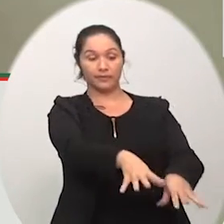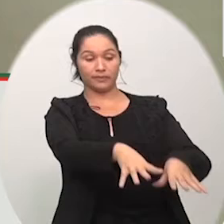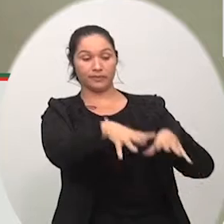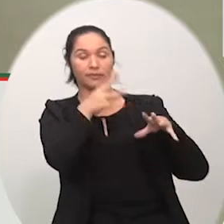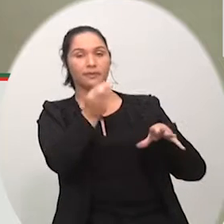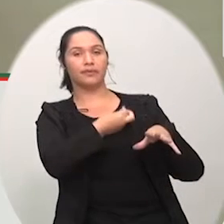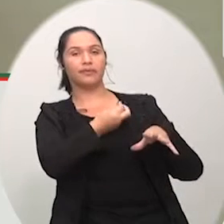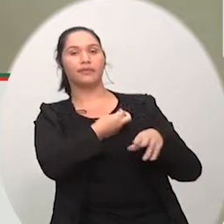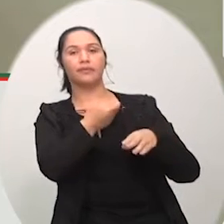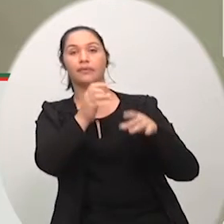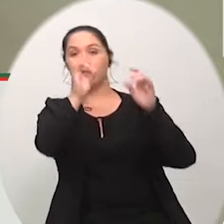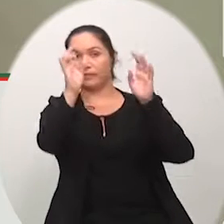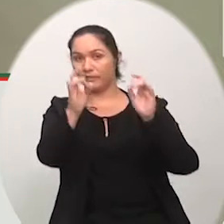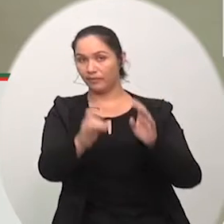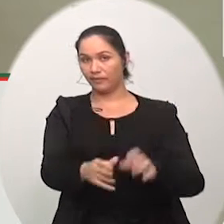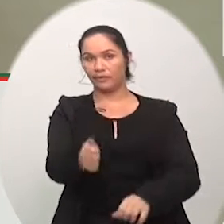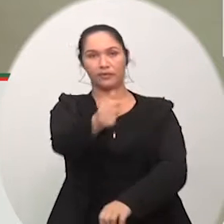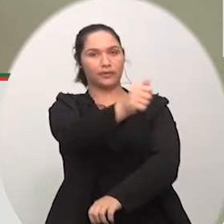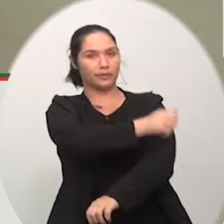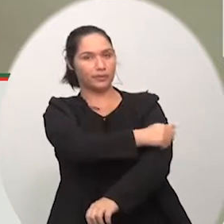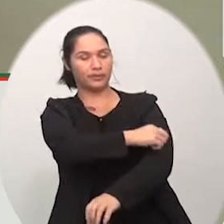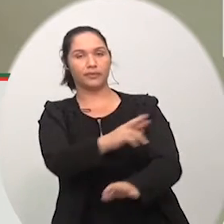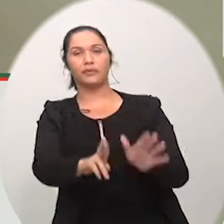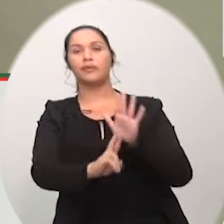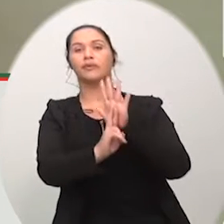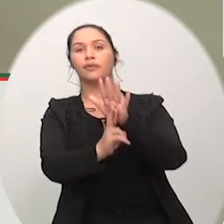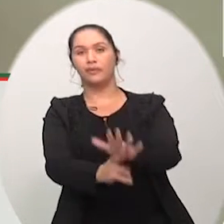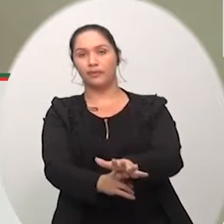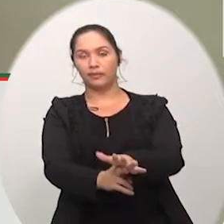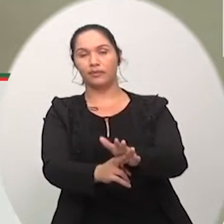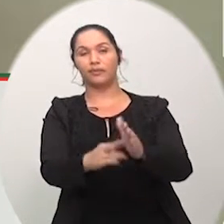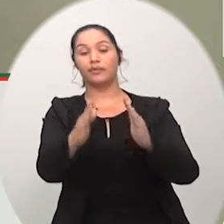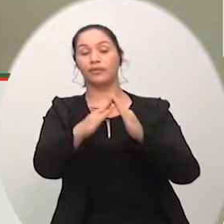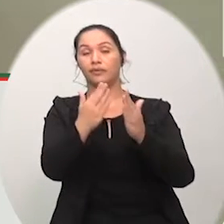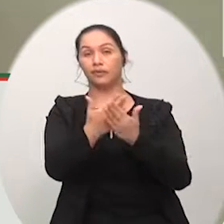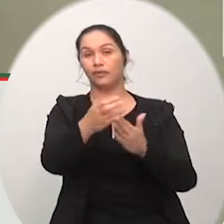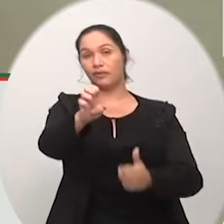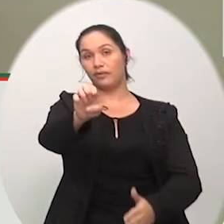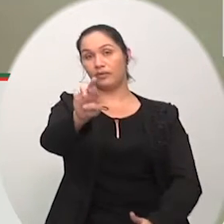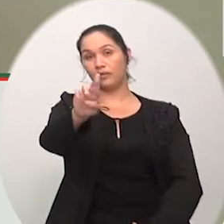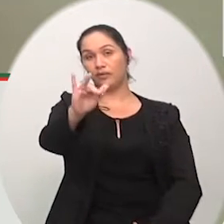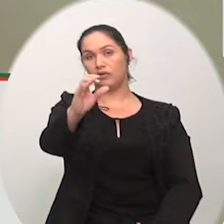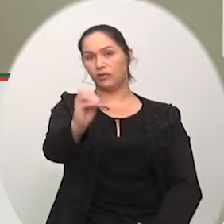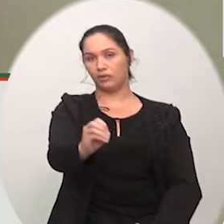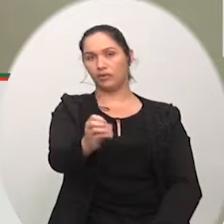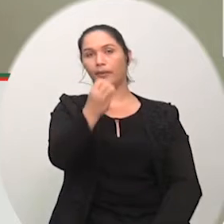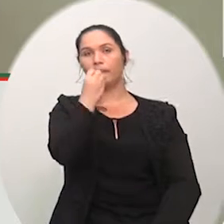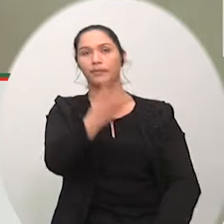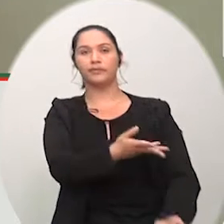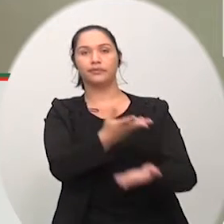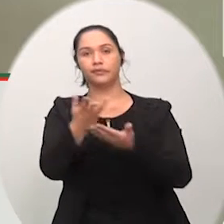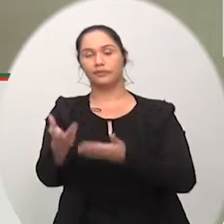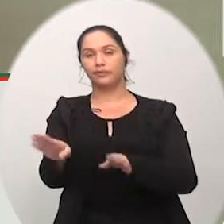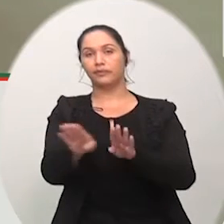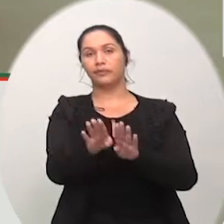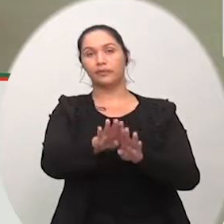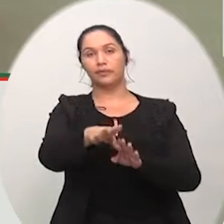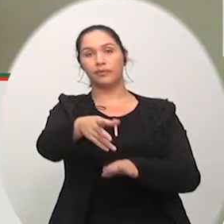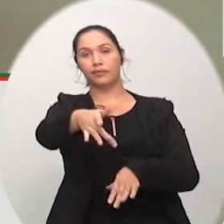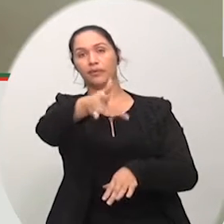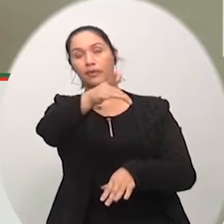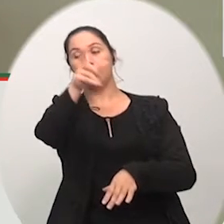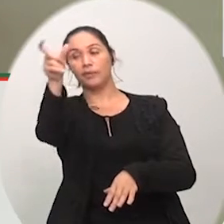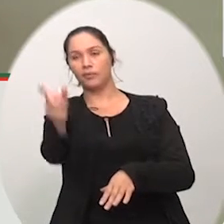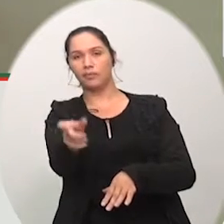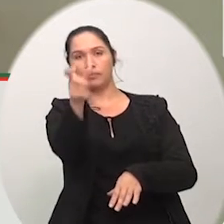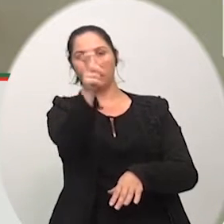especialmente os alunos e representantes da escola Érico Nunei que sejam bem vindos as pessoas que nos acompanham também pela